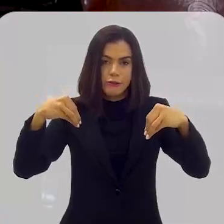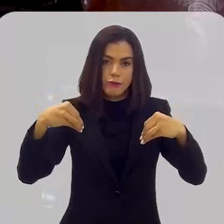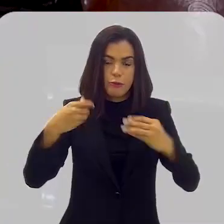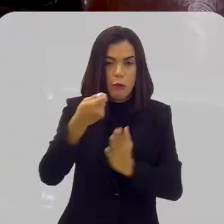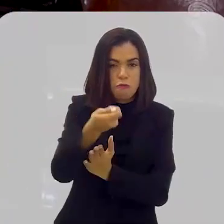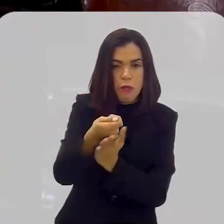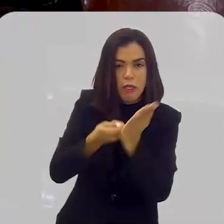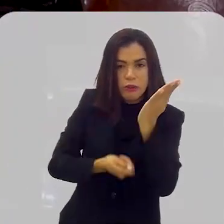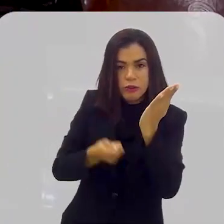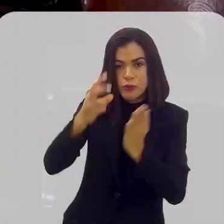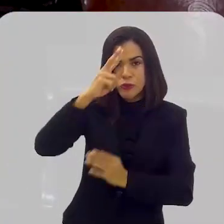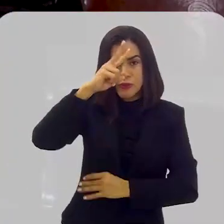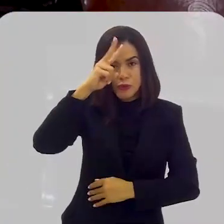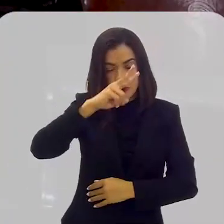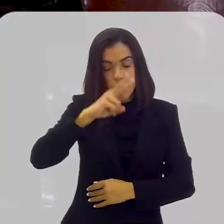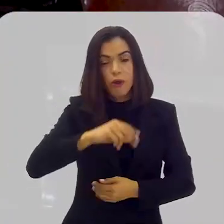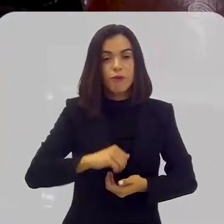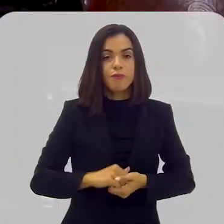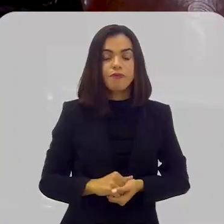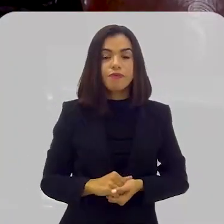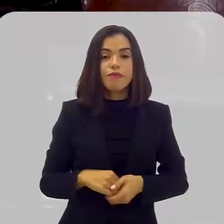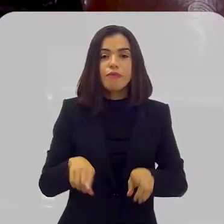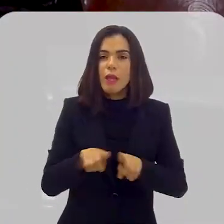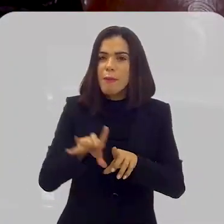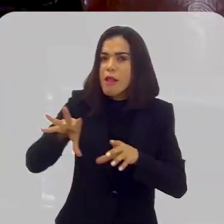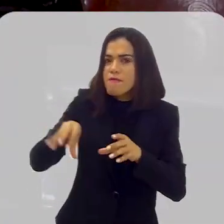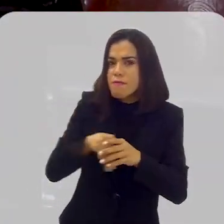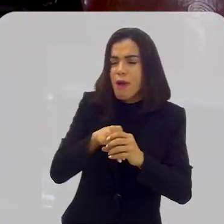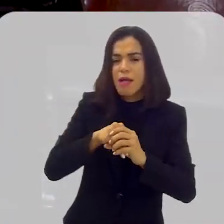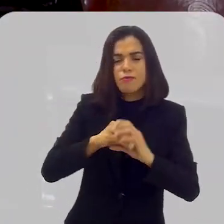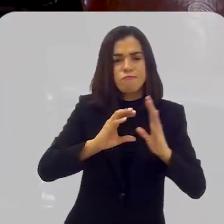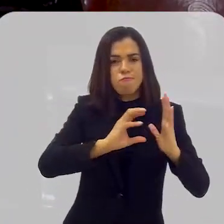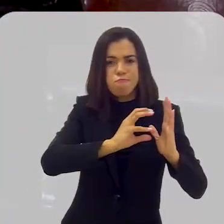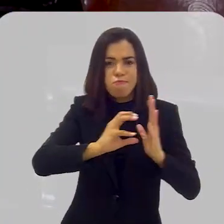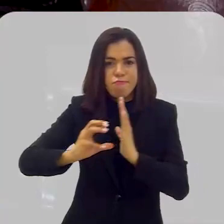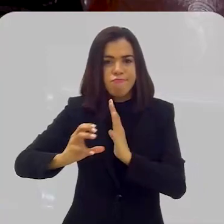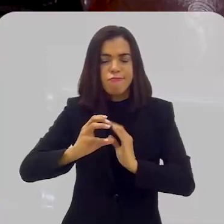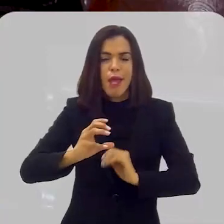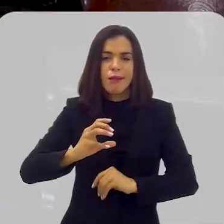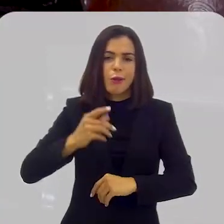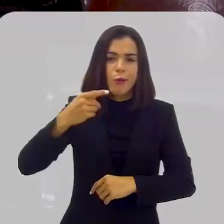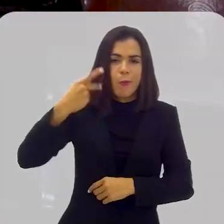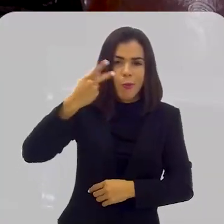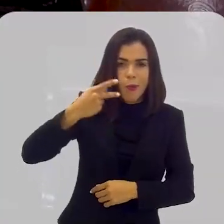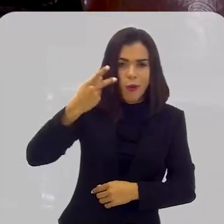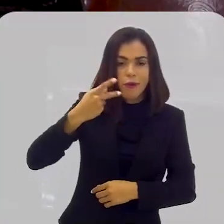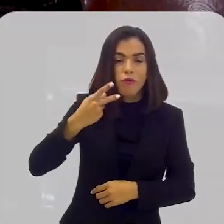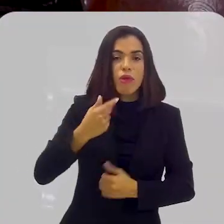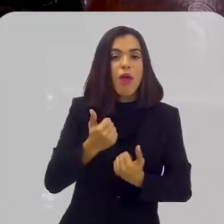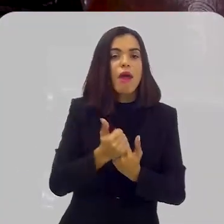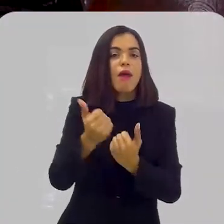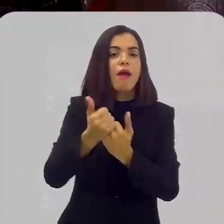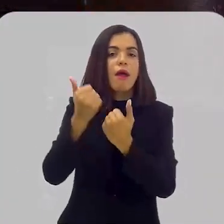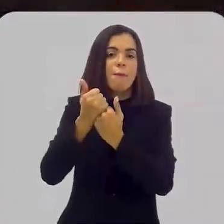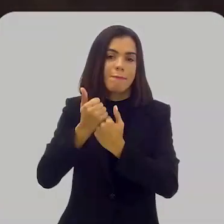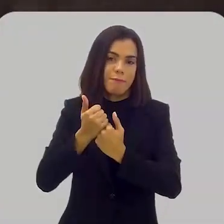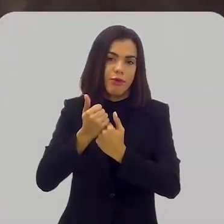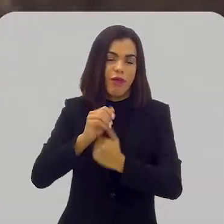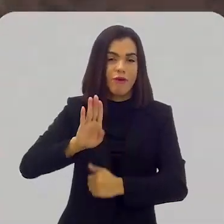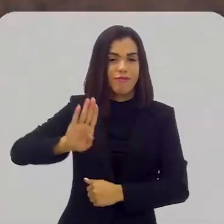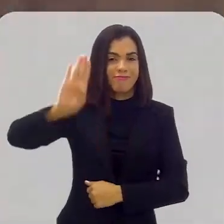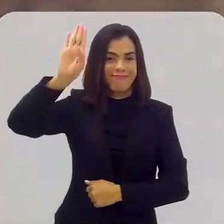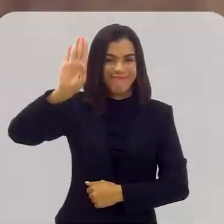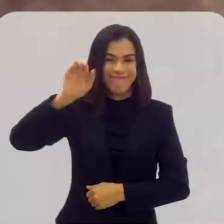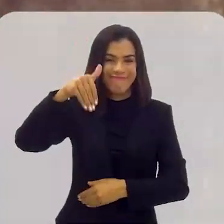indícios históricos. Ele fazia parte de um grupo político na década de 1920, o qual apoiava a